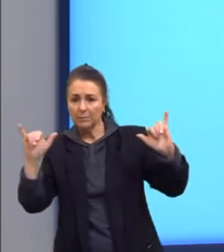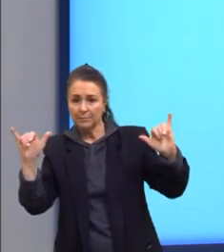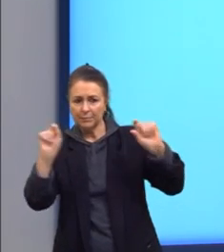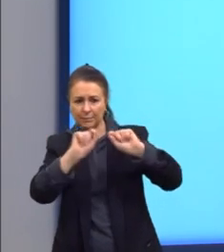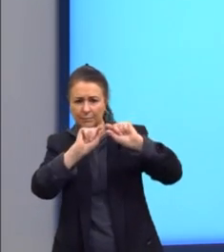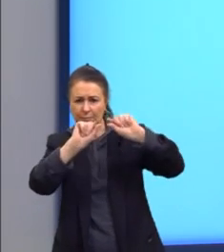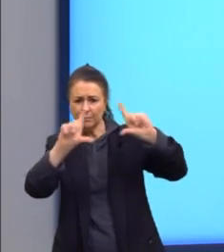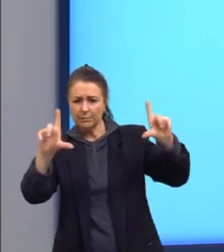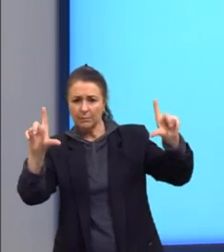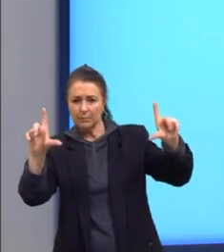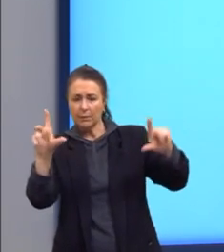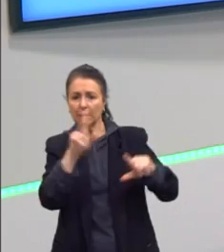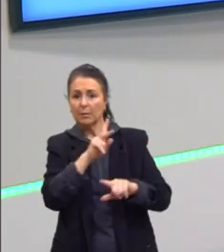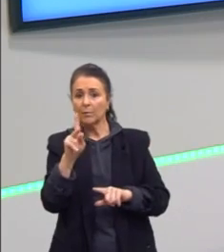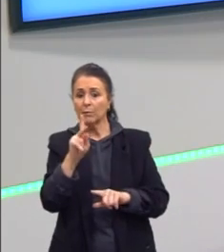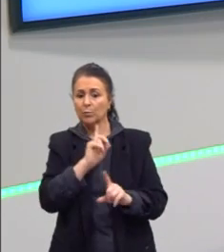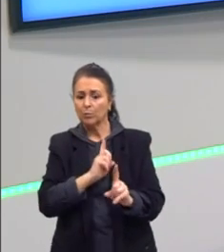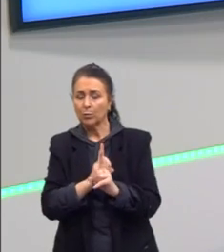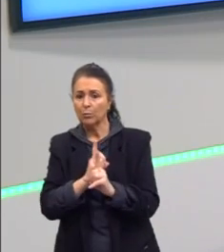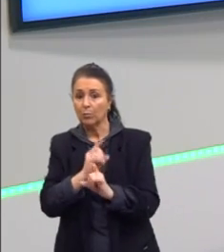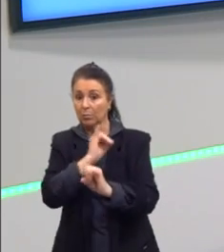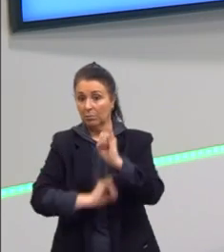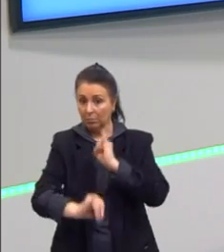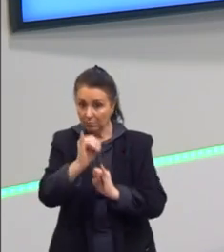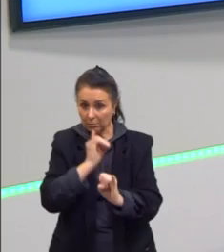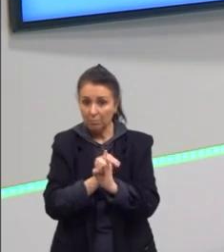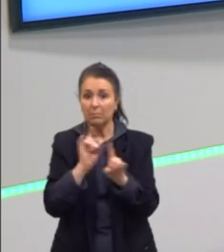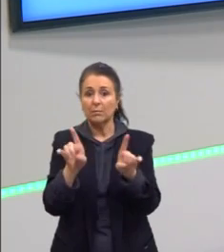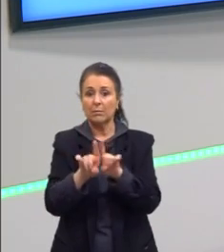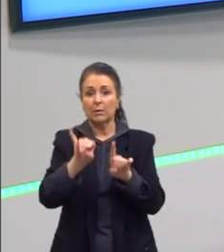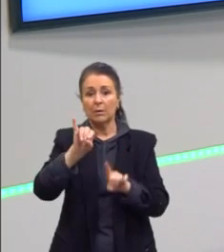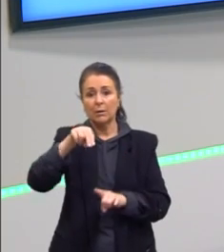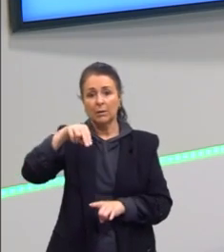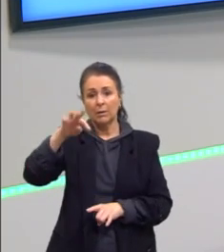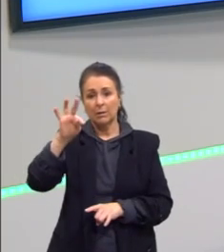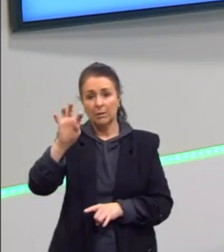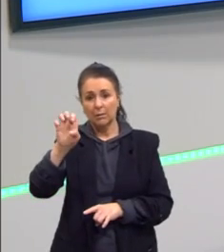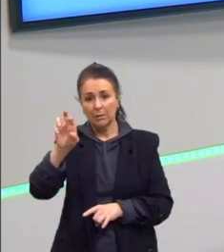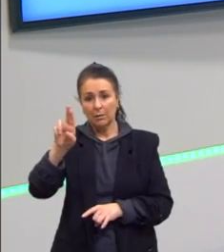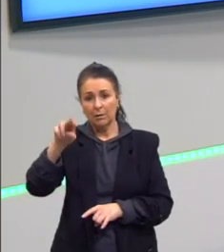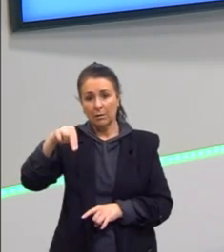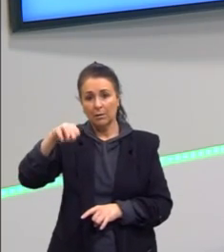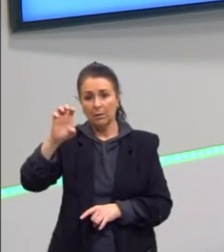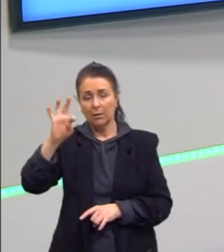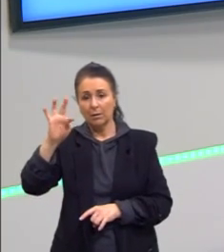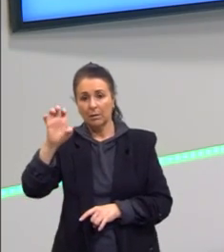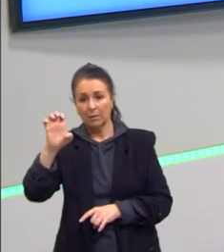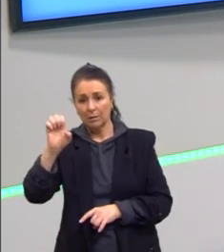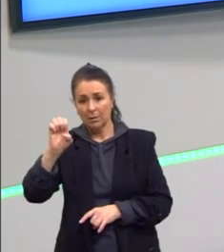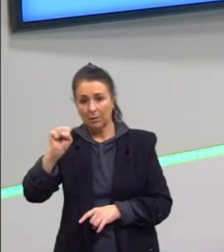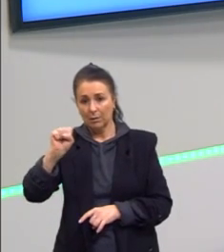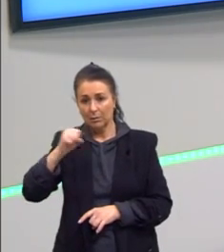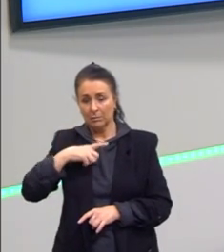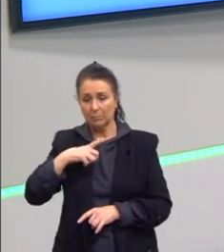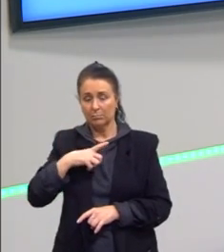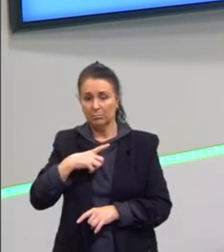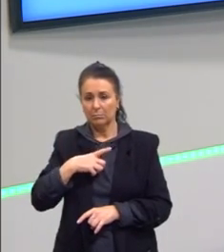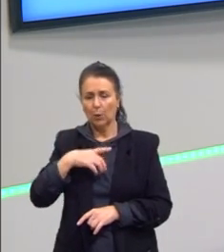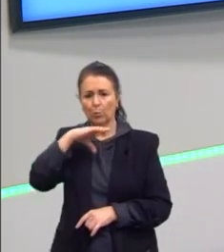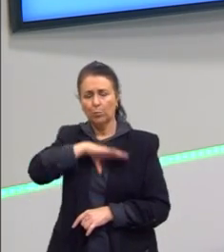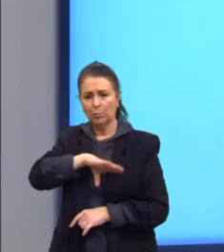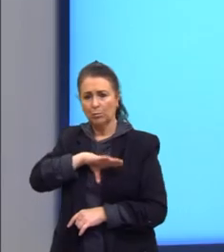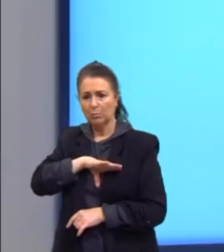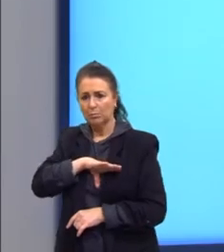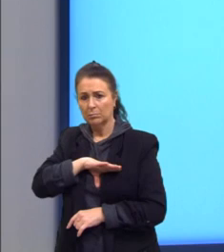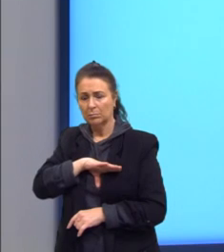que eu achei também na internet. Internetês ou português? O analfabetismo